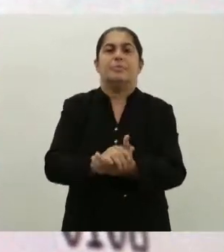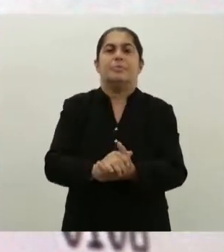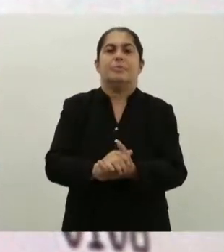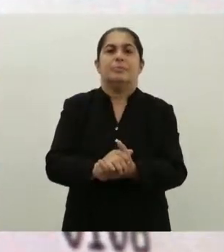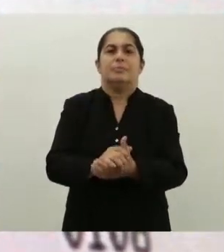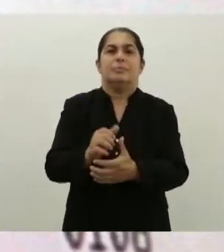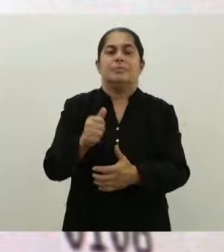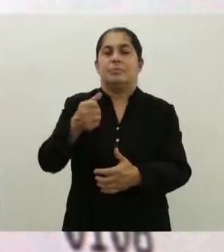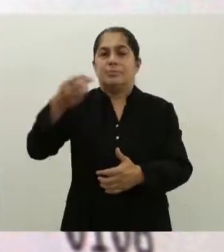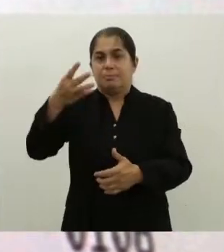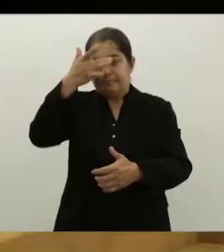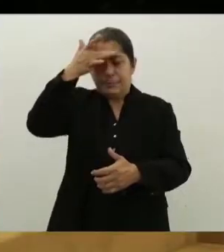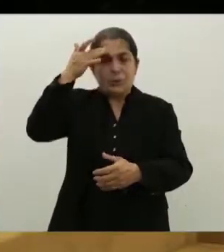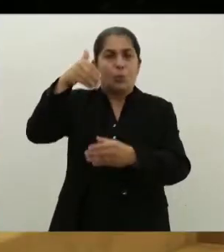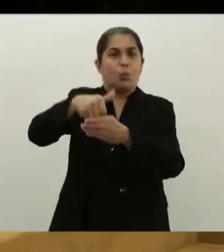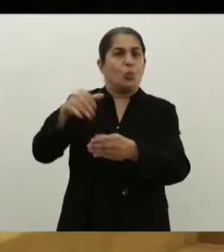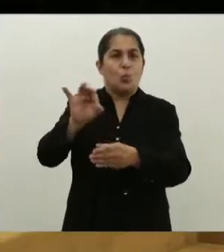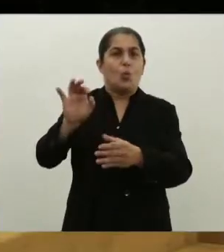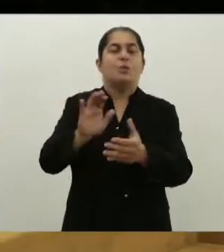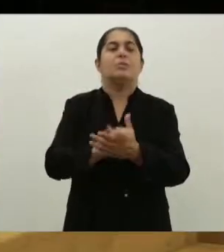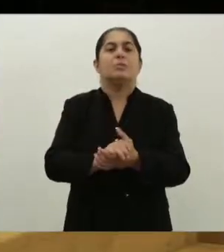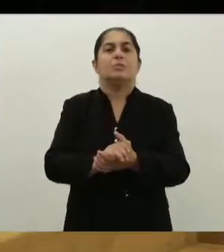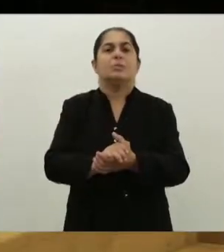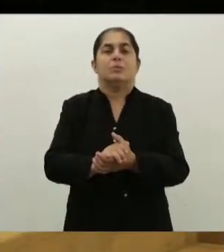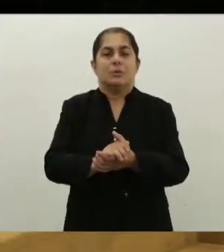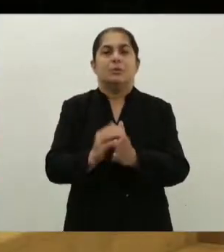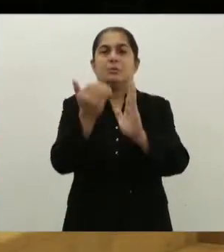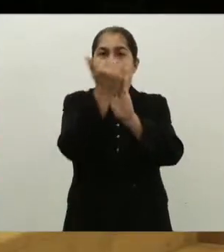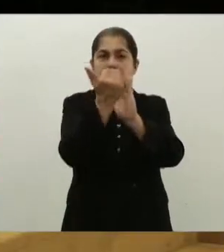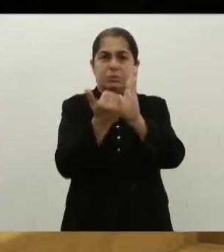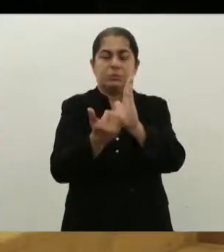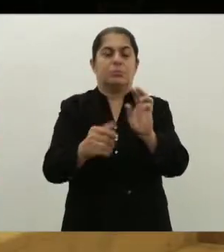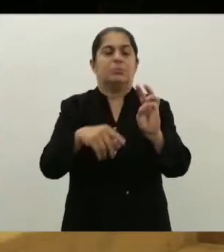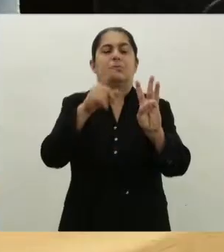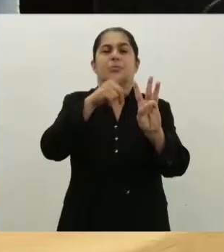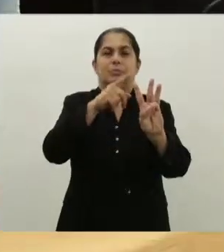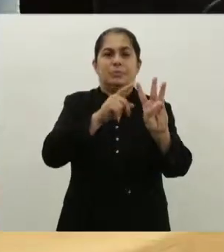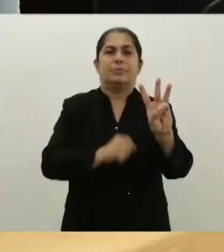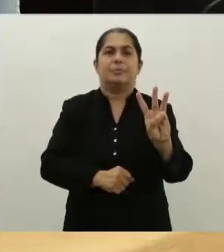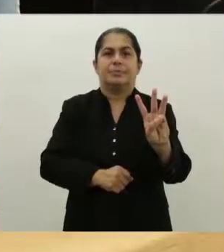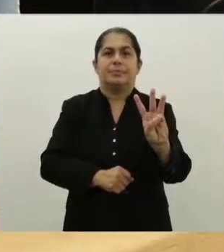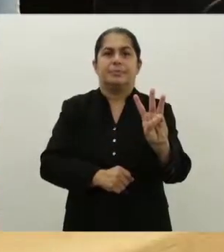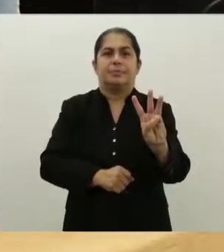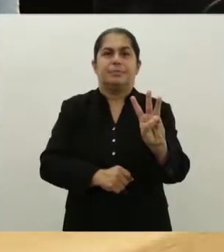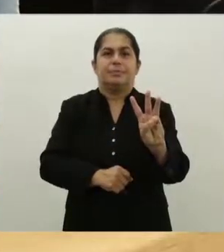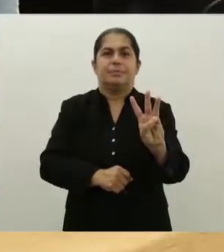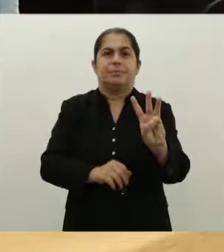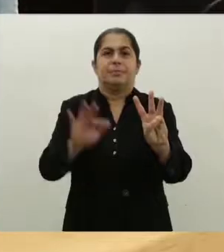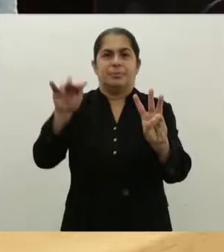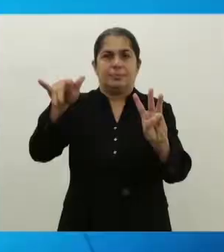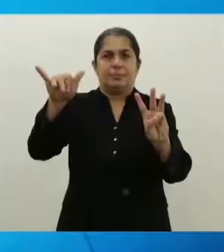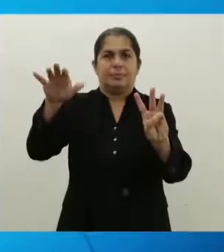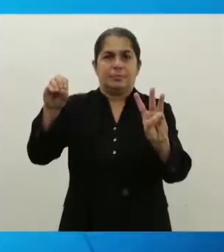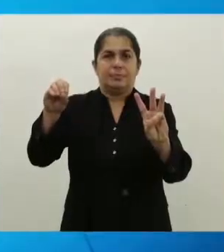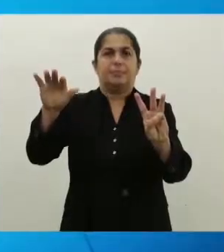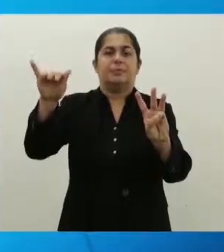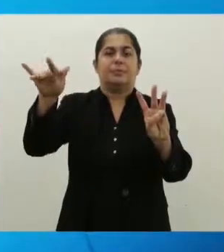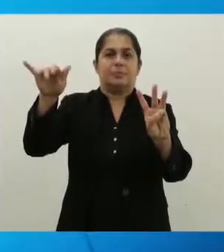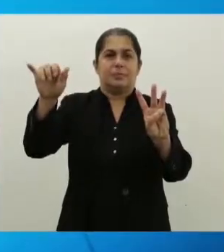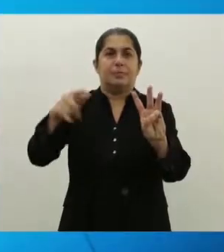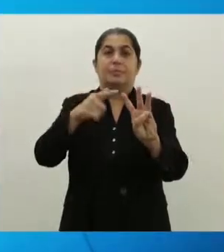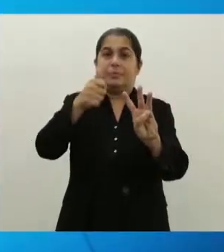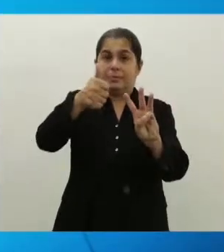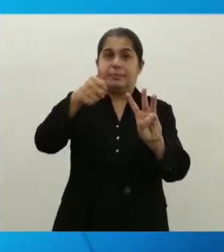apenas 13 abstenções, os votos válidos elegeram para a lista tríplice os promotores de justiça. Francisco